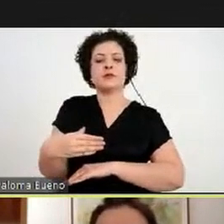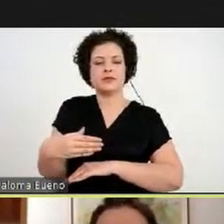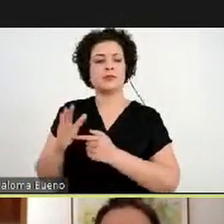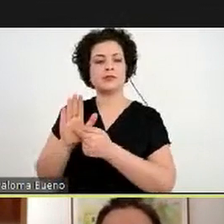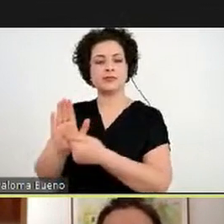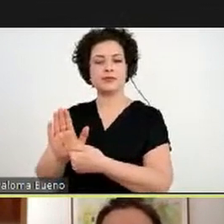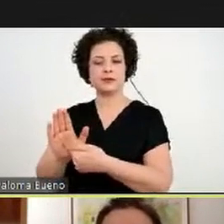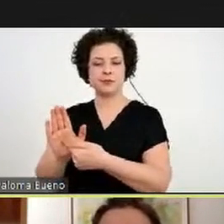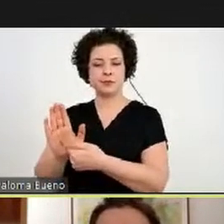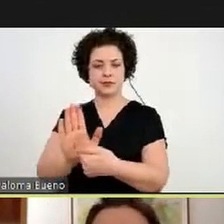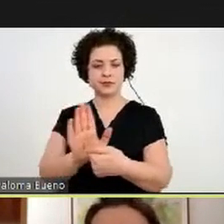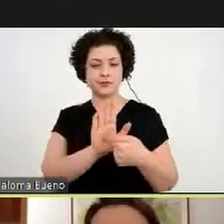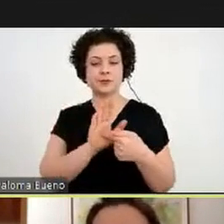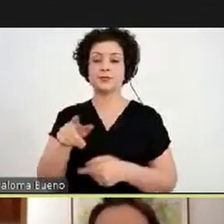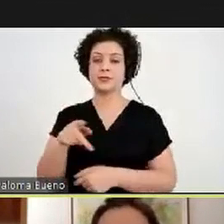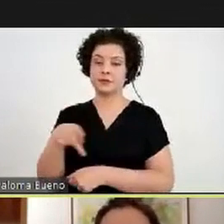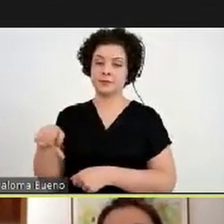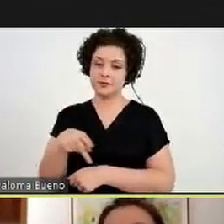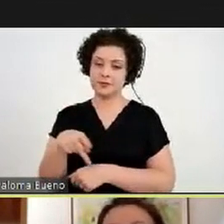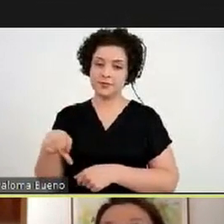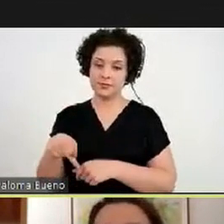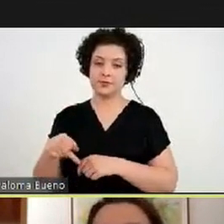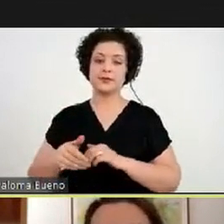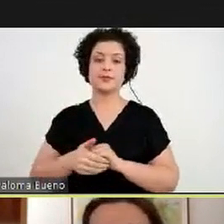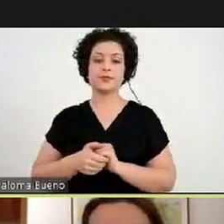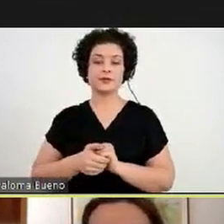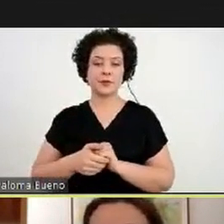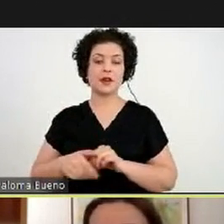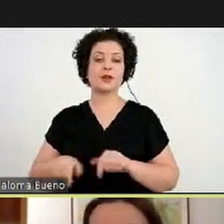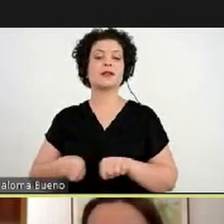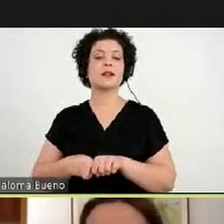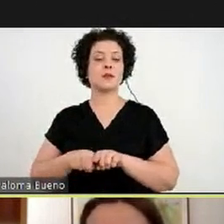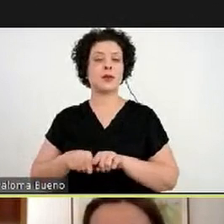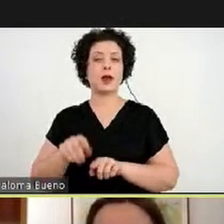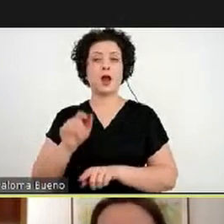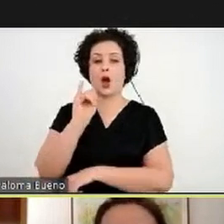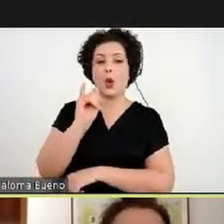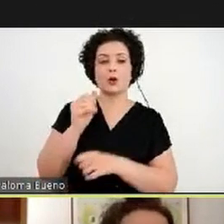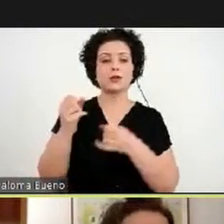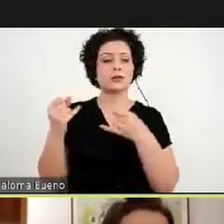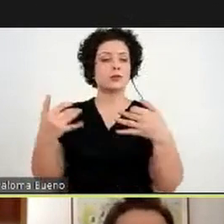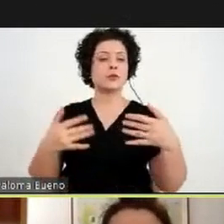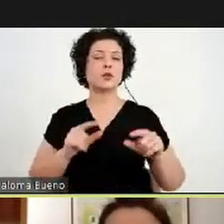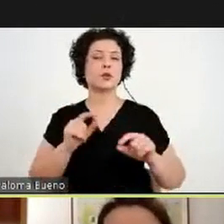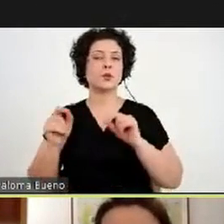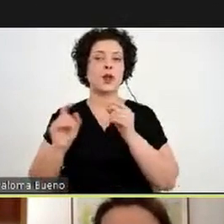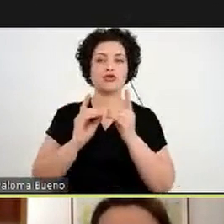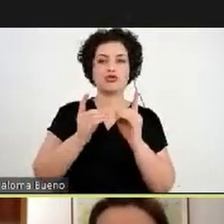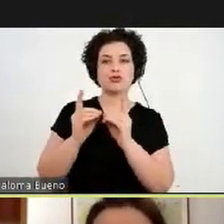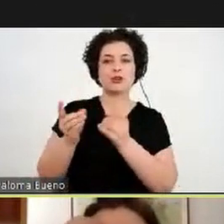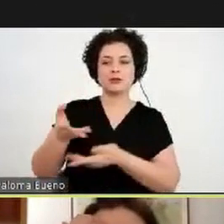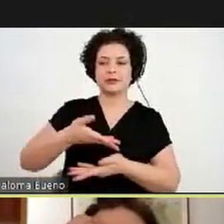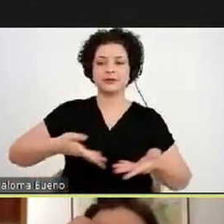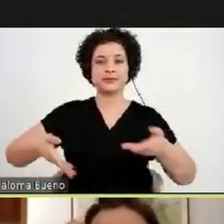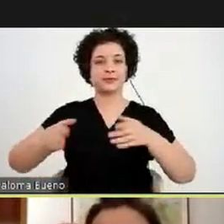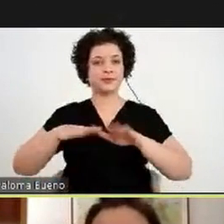para os professores. A gente também conta um pouco das dinâmicas que fazemos com as crianças. Aqui, essa